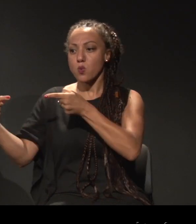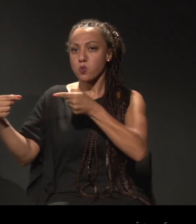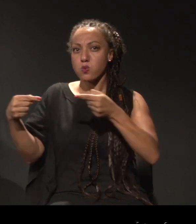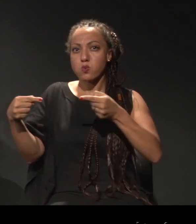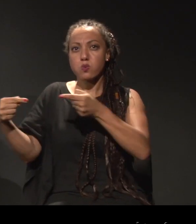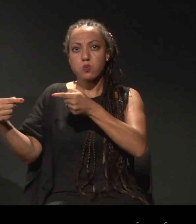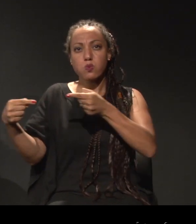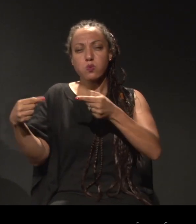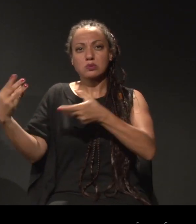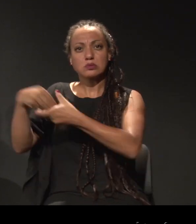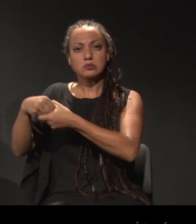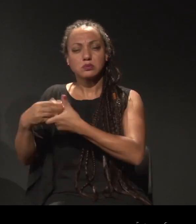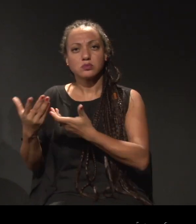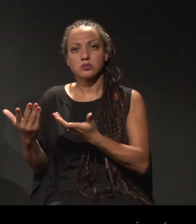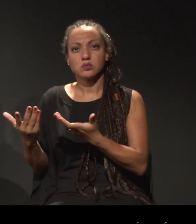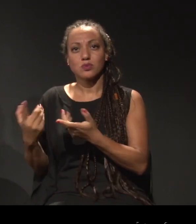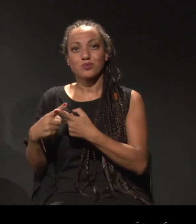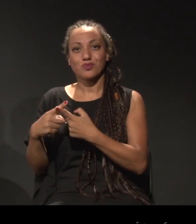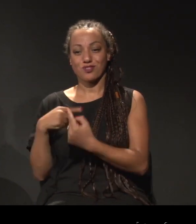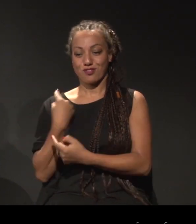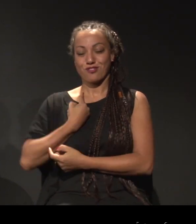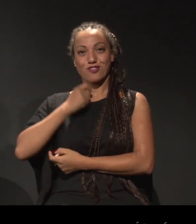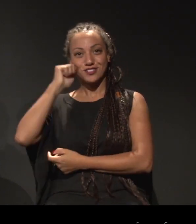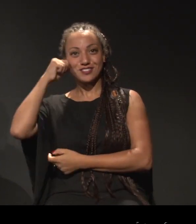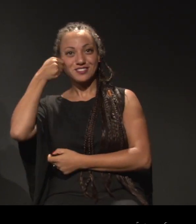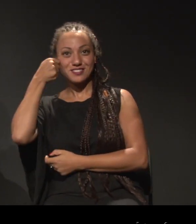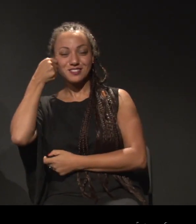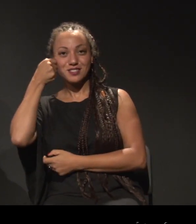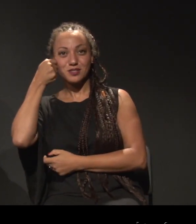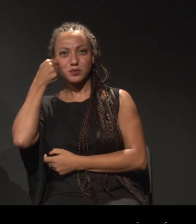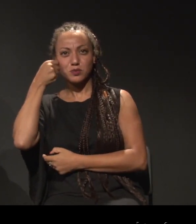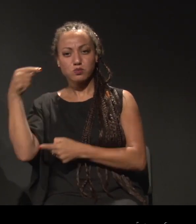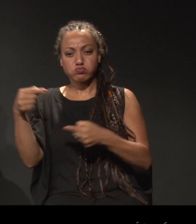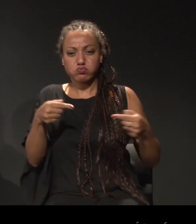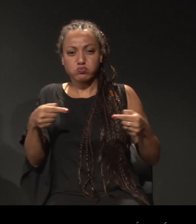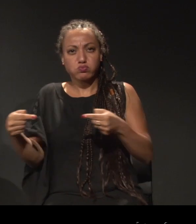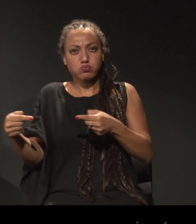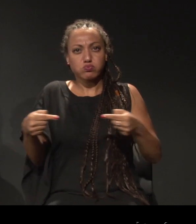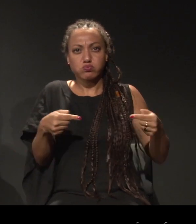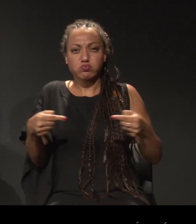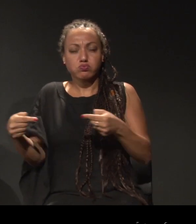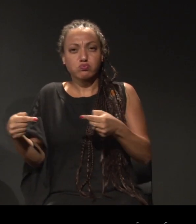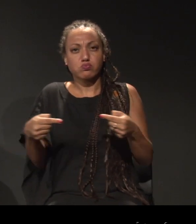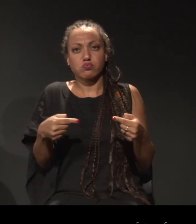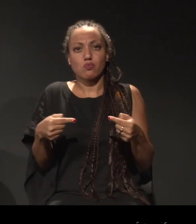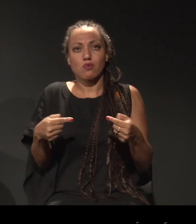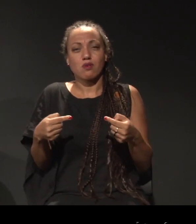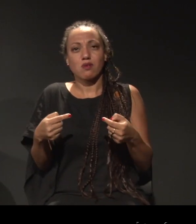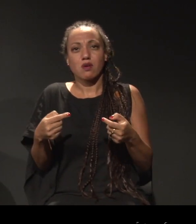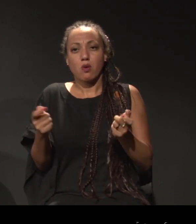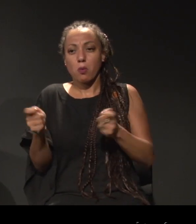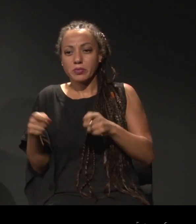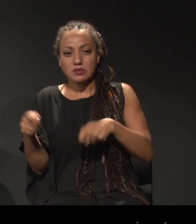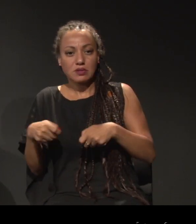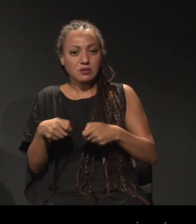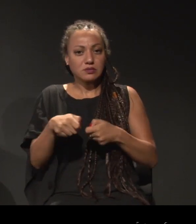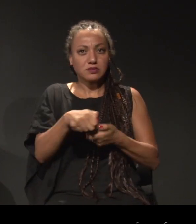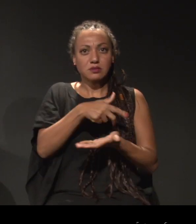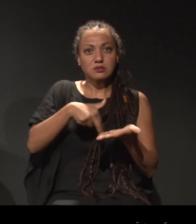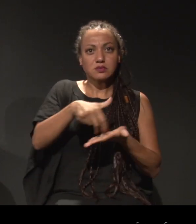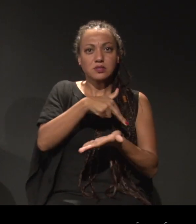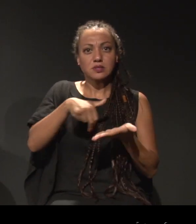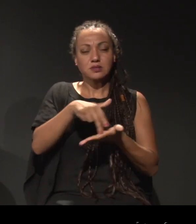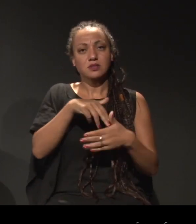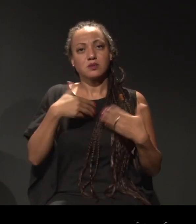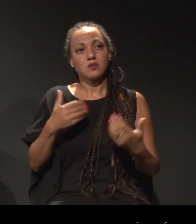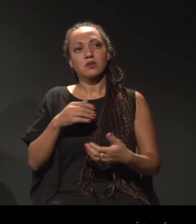nós, negros, disputando uma relação de competência na dança. E aí a